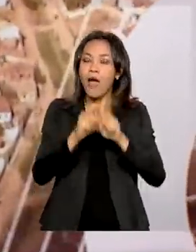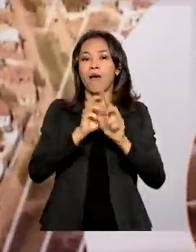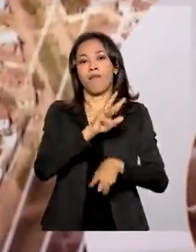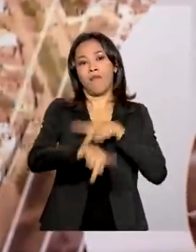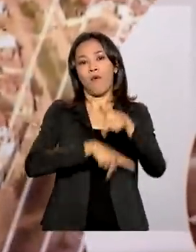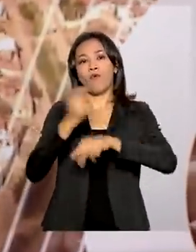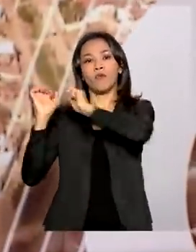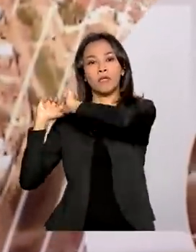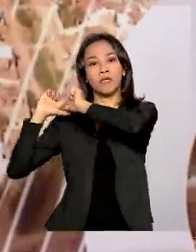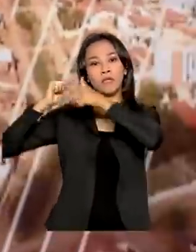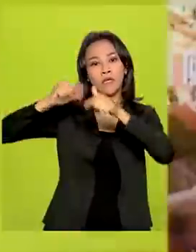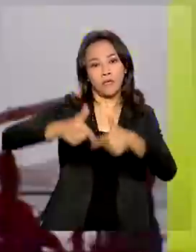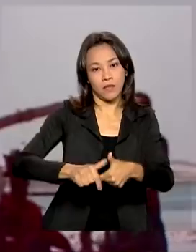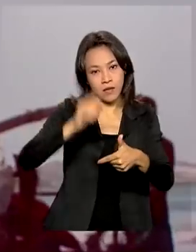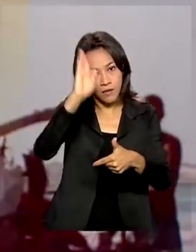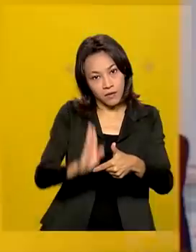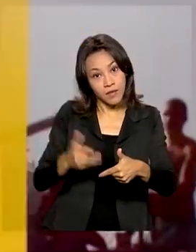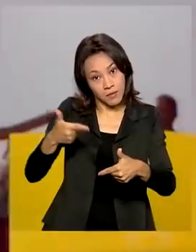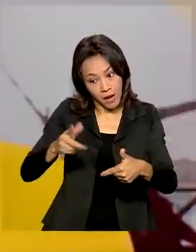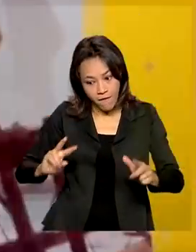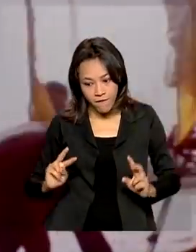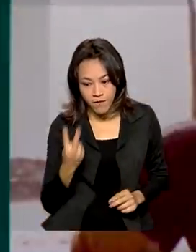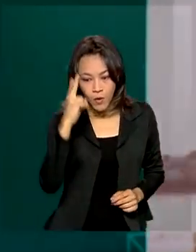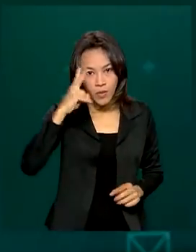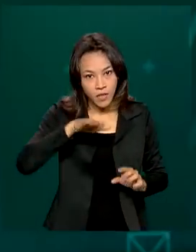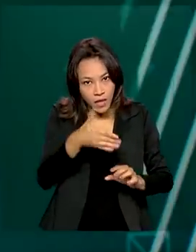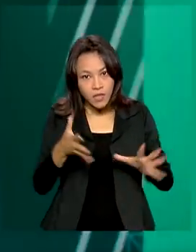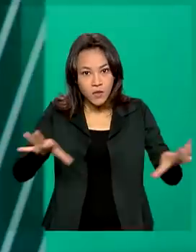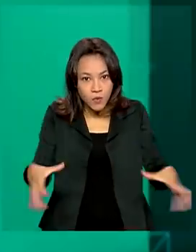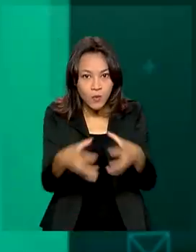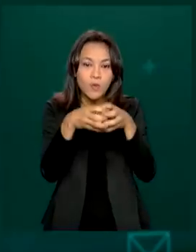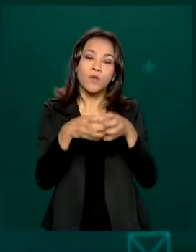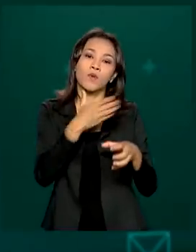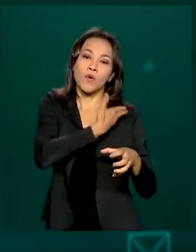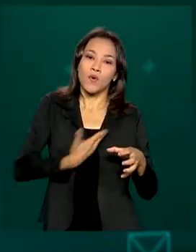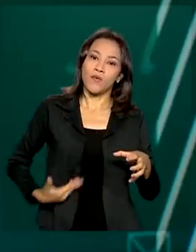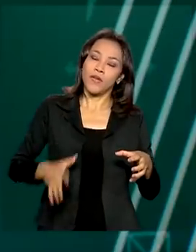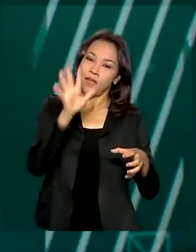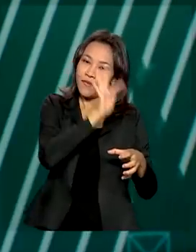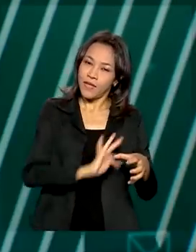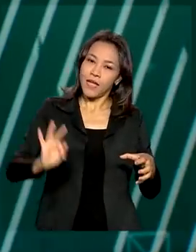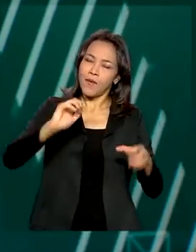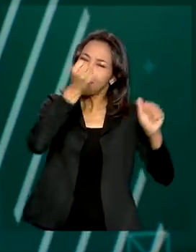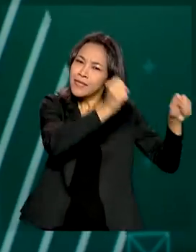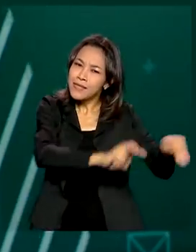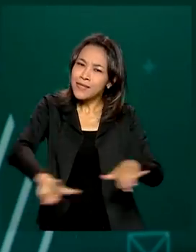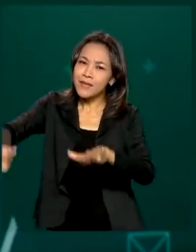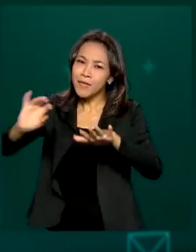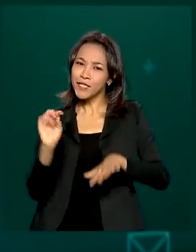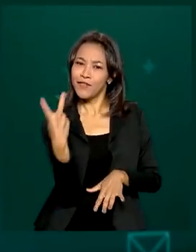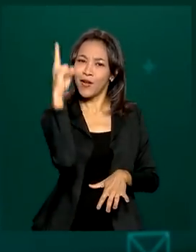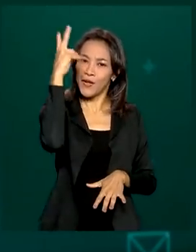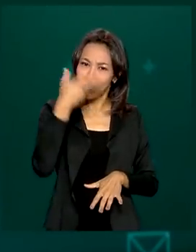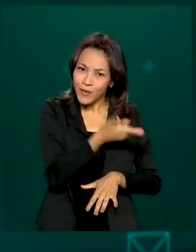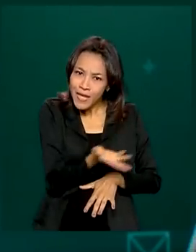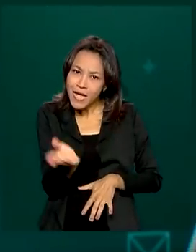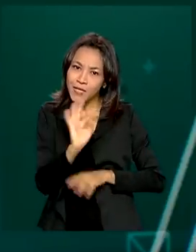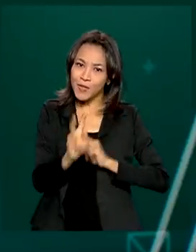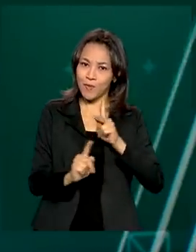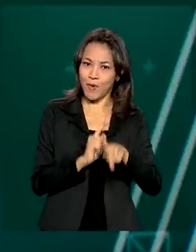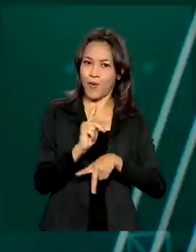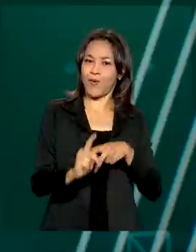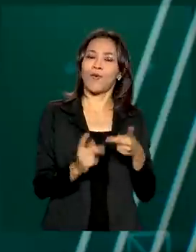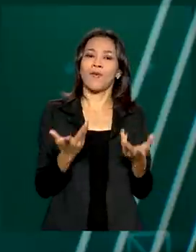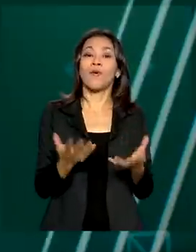Brasil. E para valorizar este público, o governo federal deu início à Semana de Valorização dos Povos e Comunidades Tradicionais